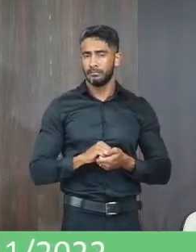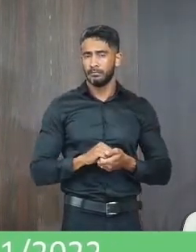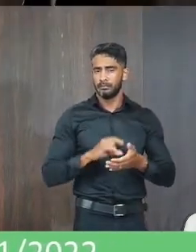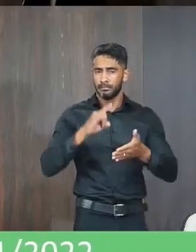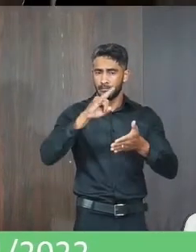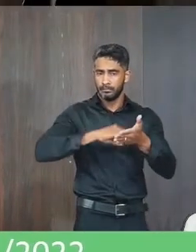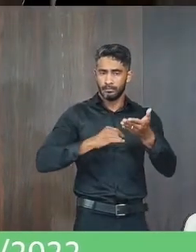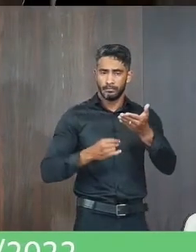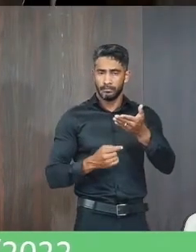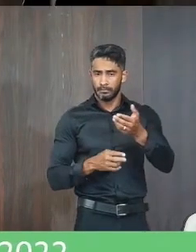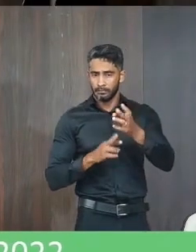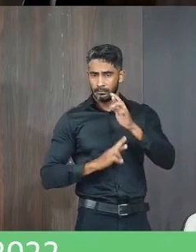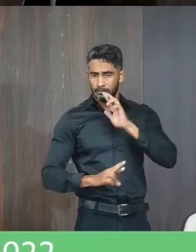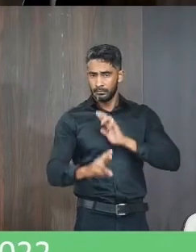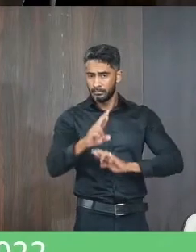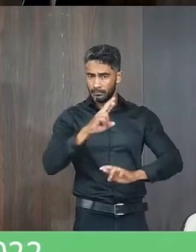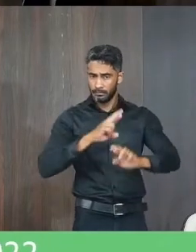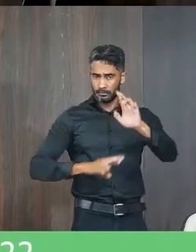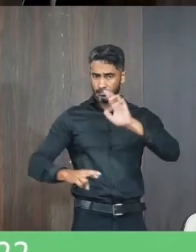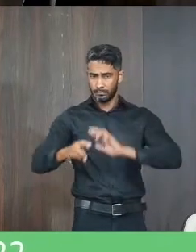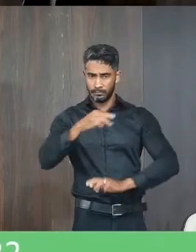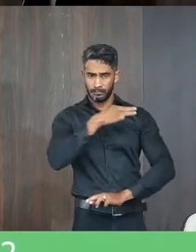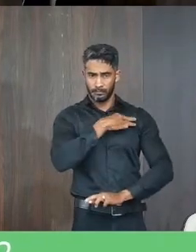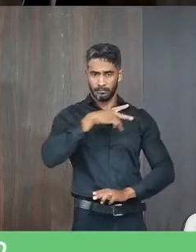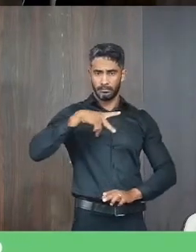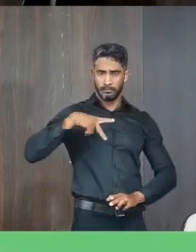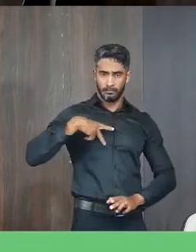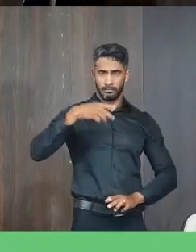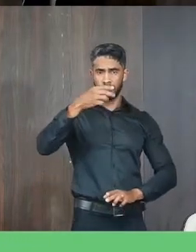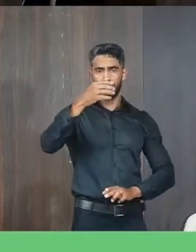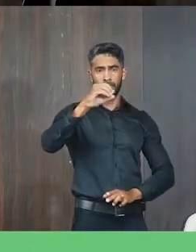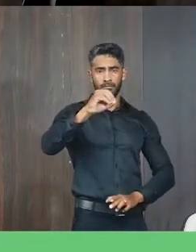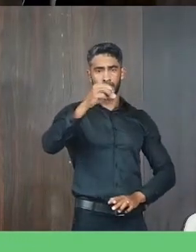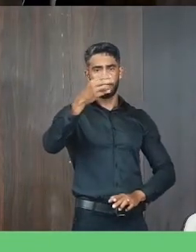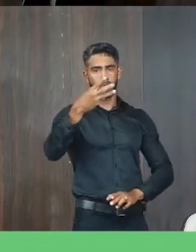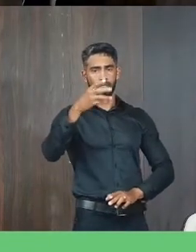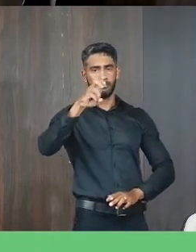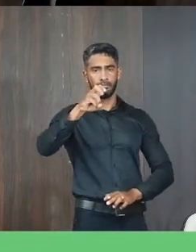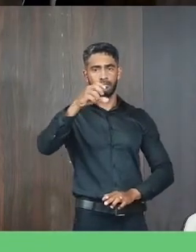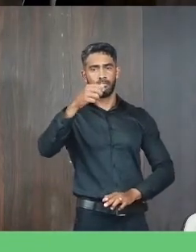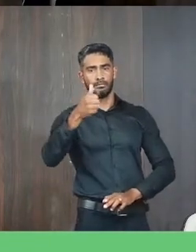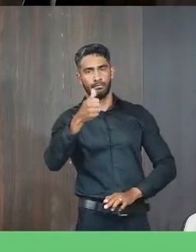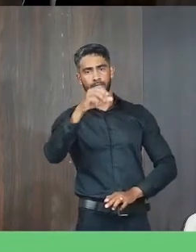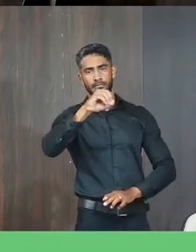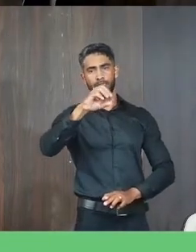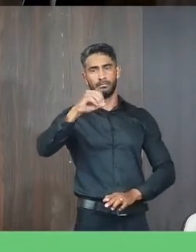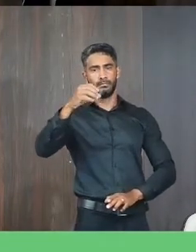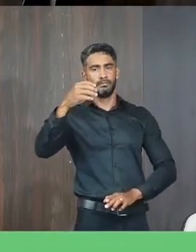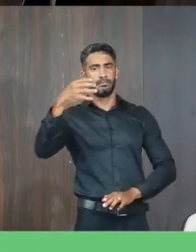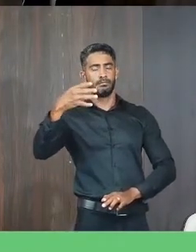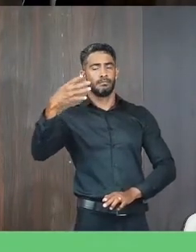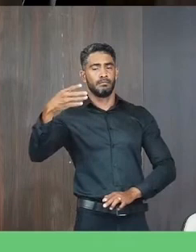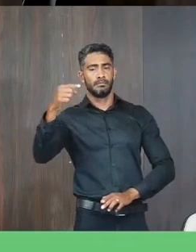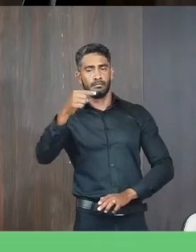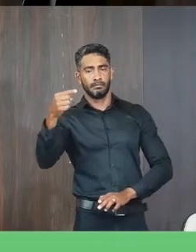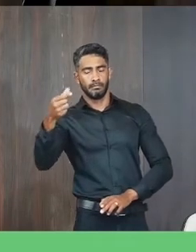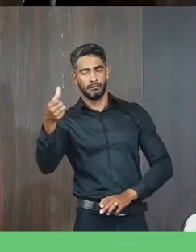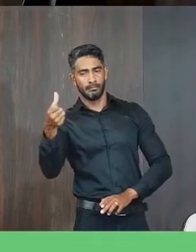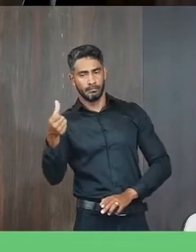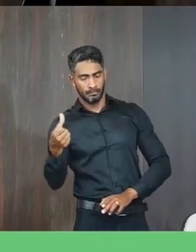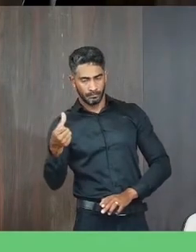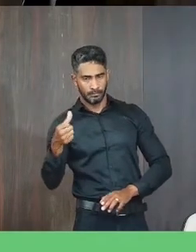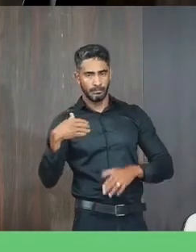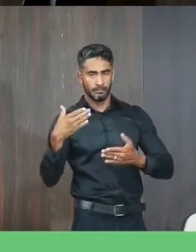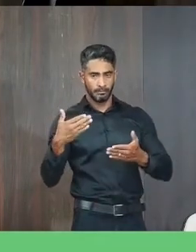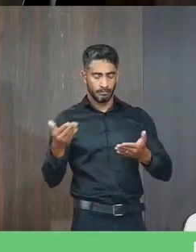colacionados ao procedimento do Ministério Público 0351 22.004 347-6, em